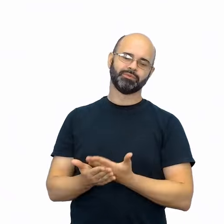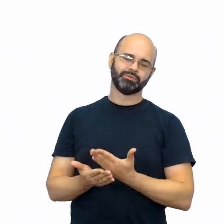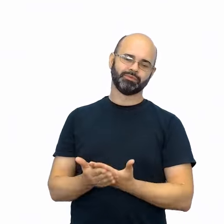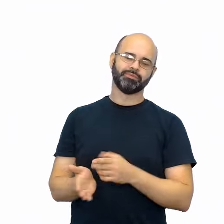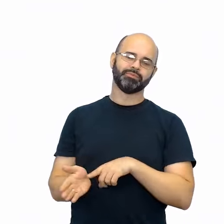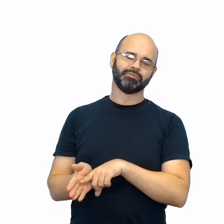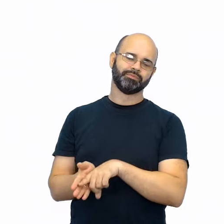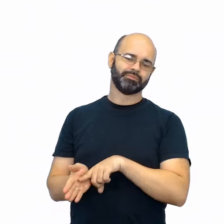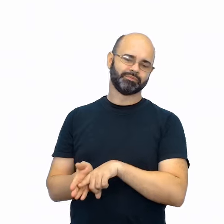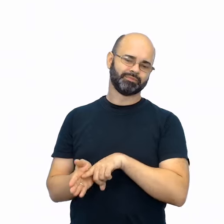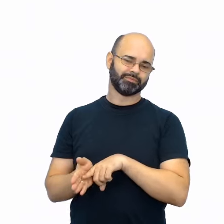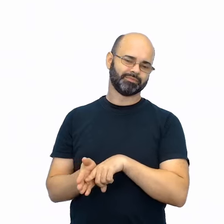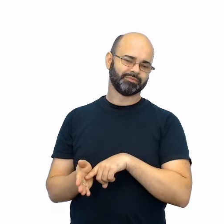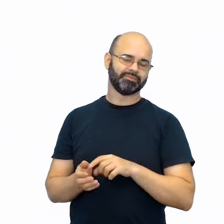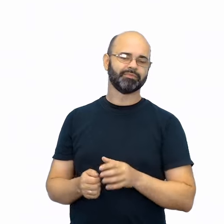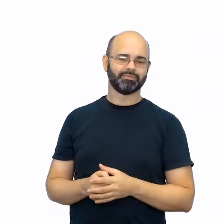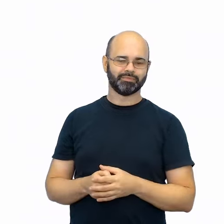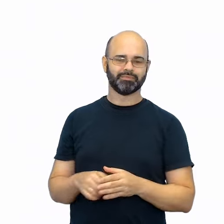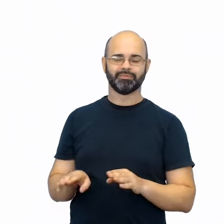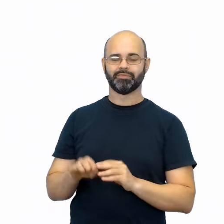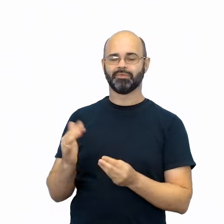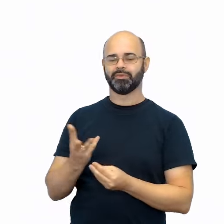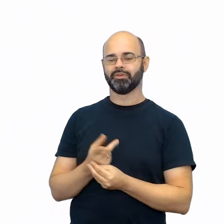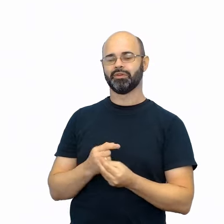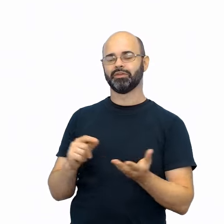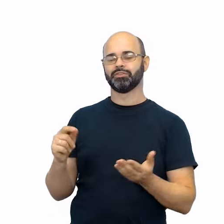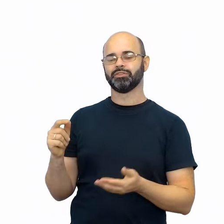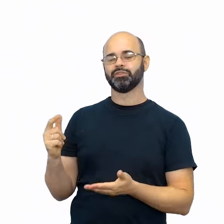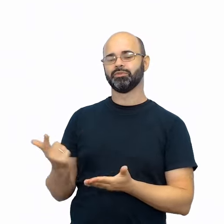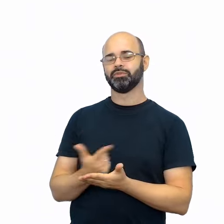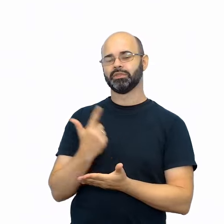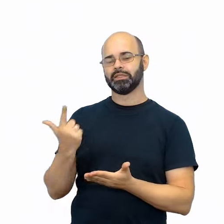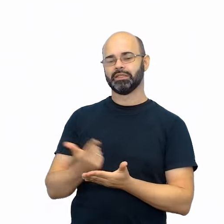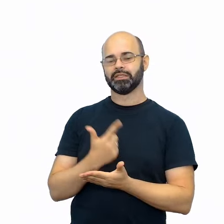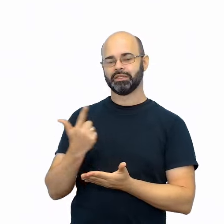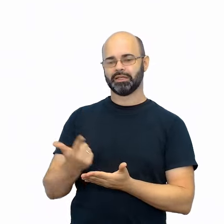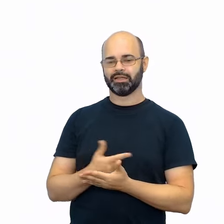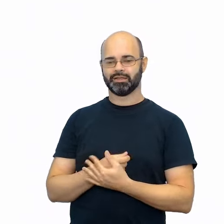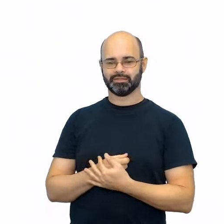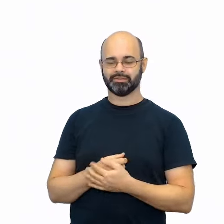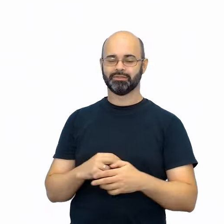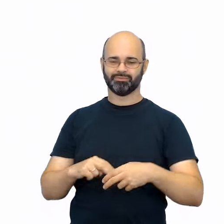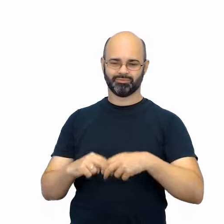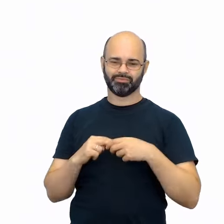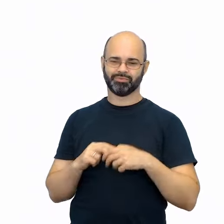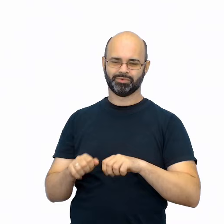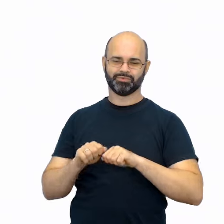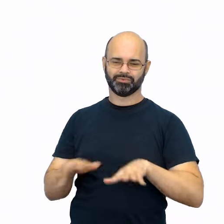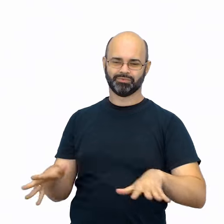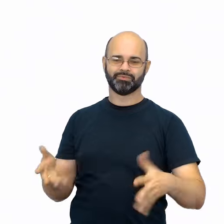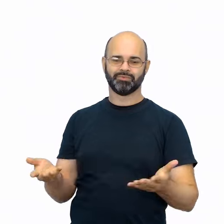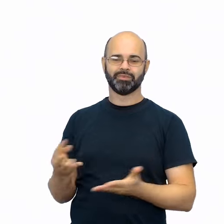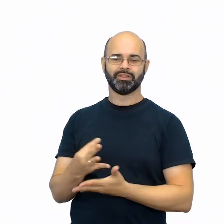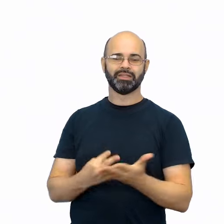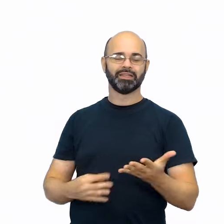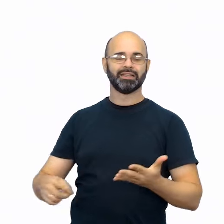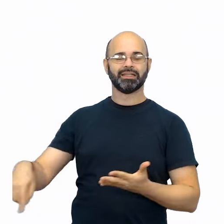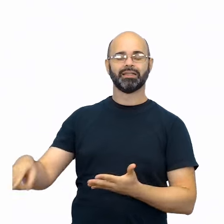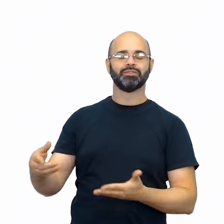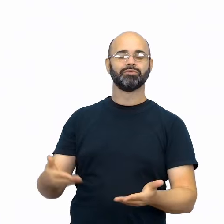pesquisa e artístico-literário. Por circular em um desses campos, os textos precisam